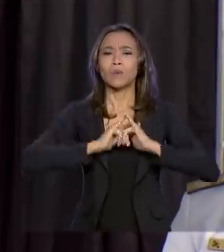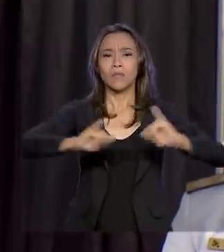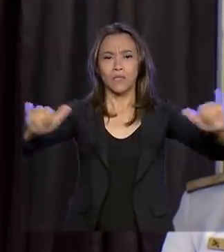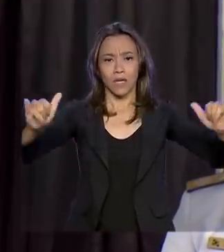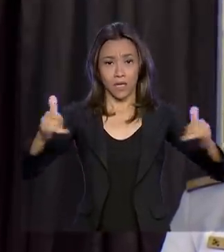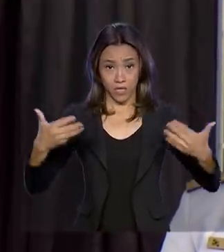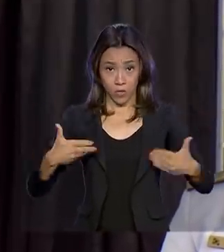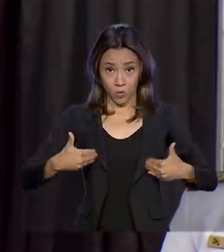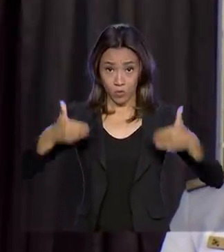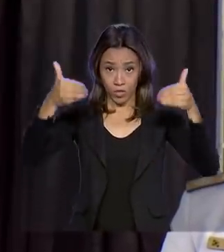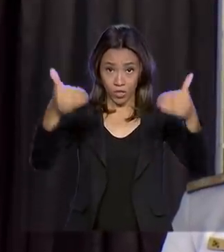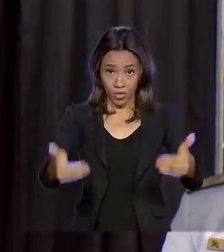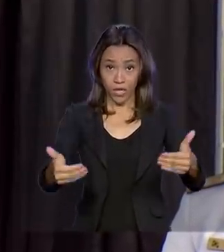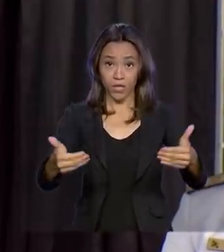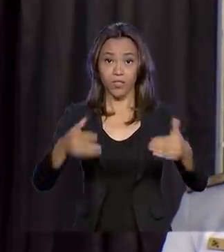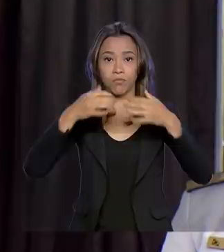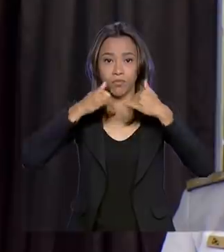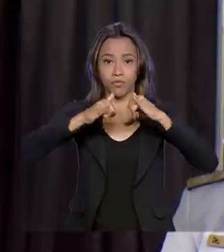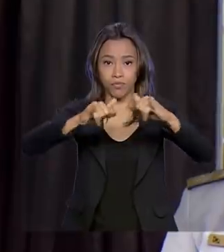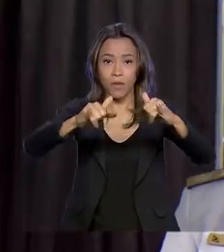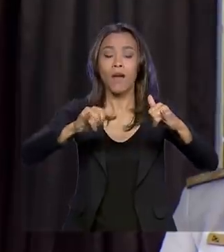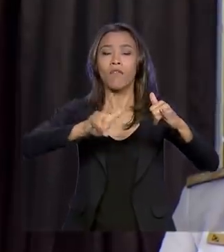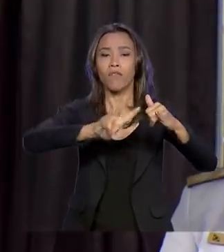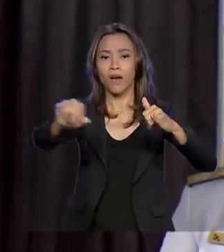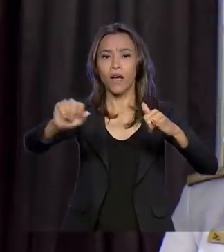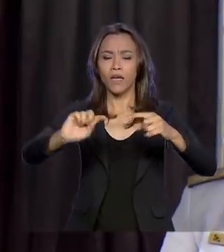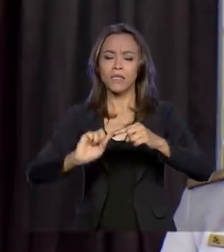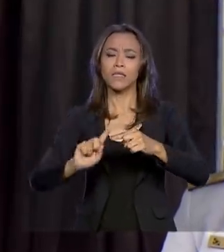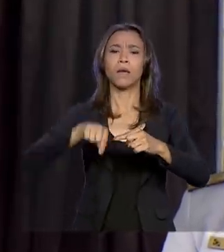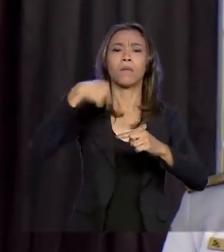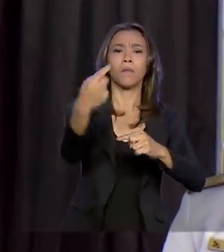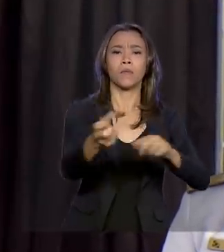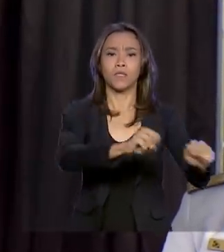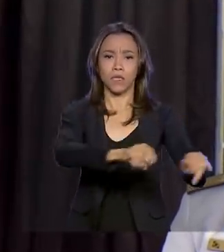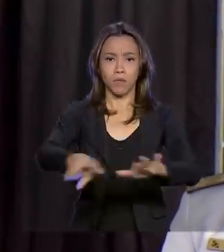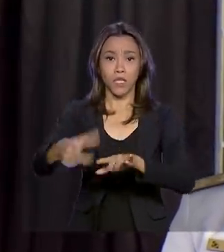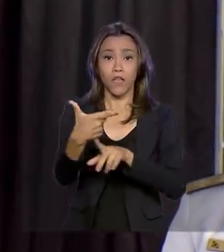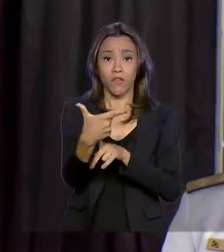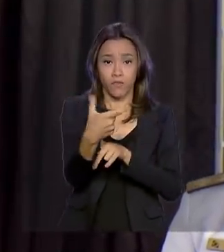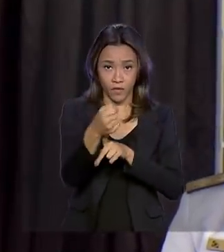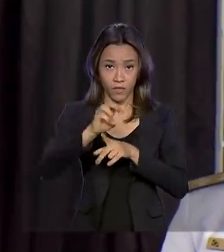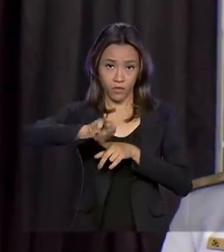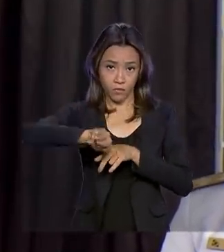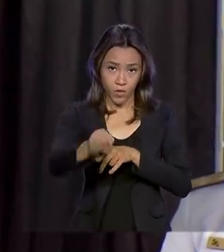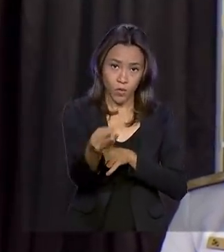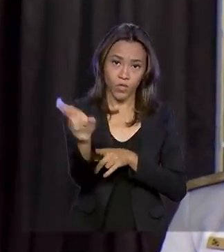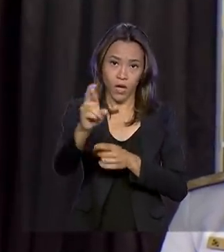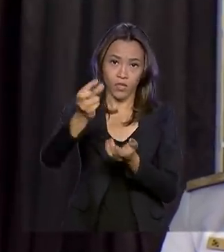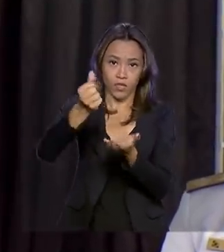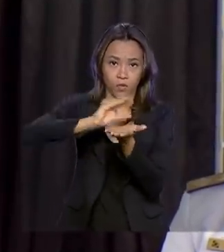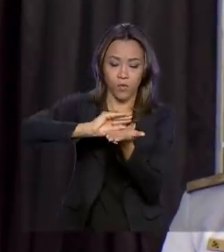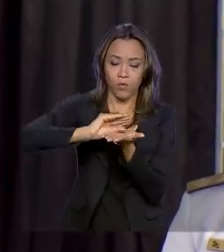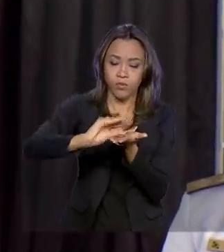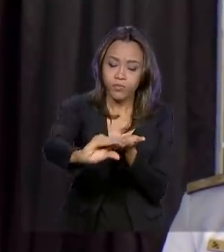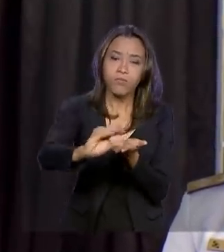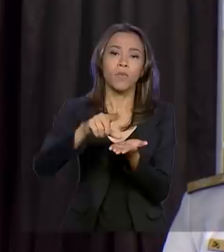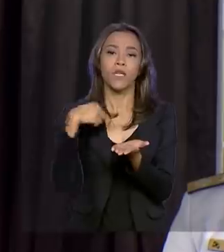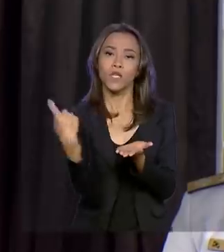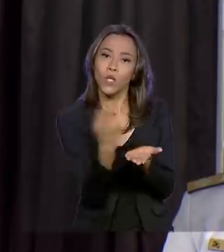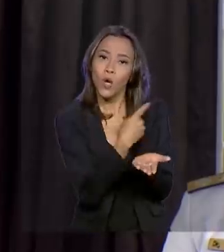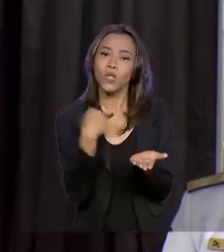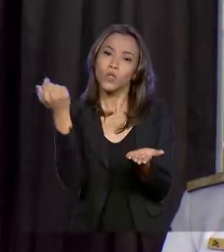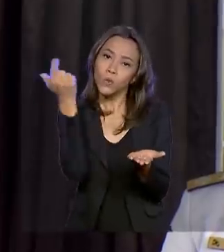destinará, nas próximas semanas, 20 milhões de reais para que possamos caminhar